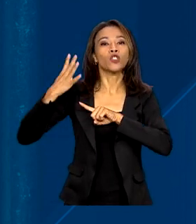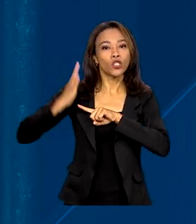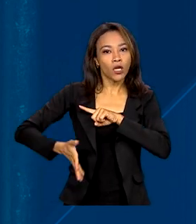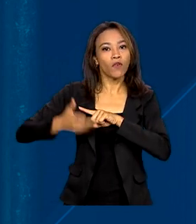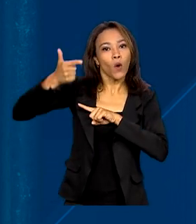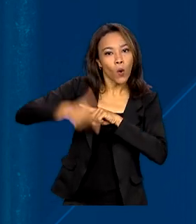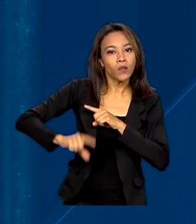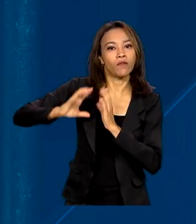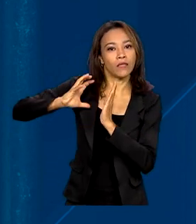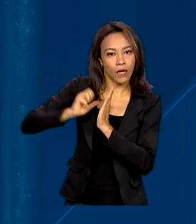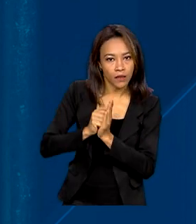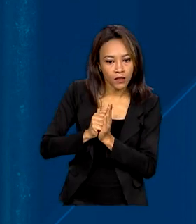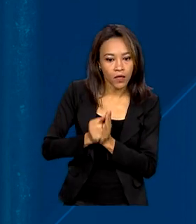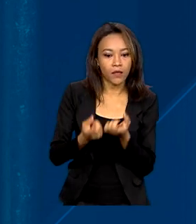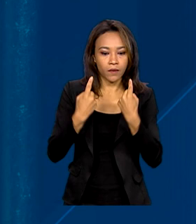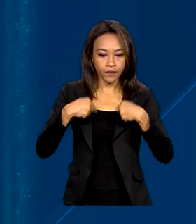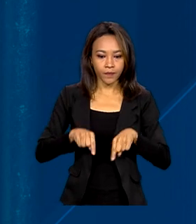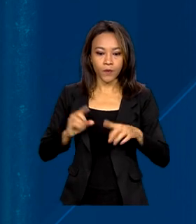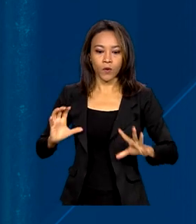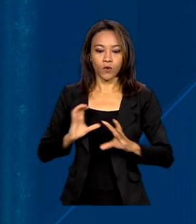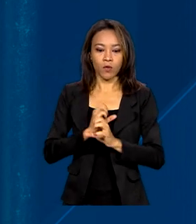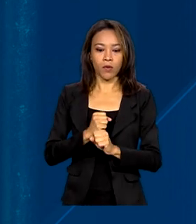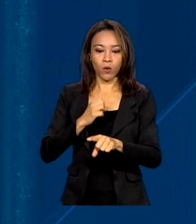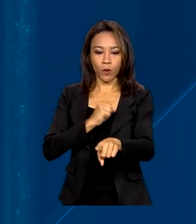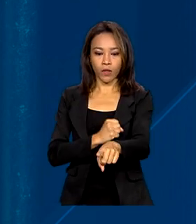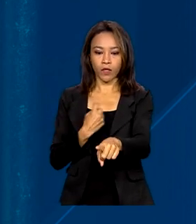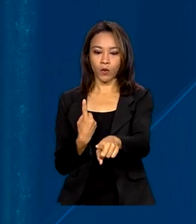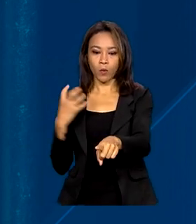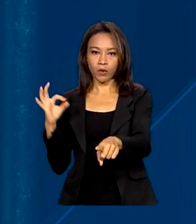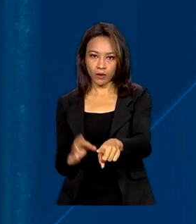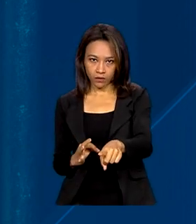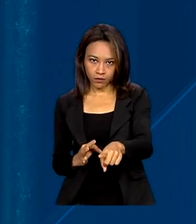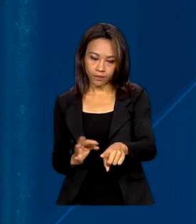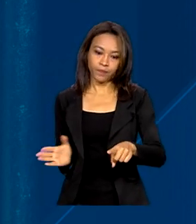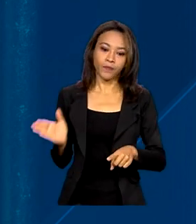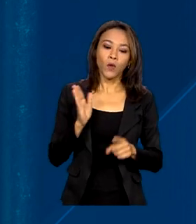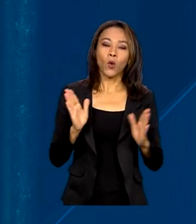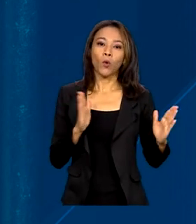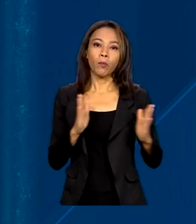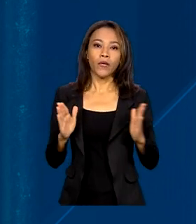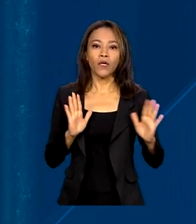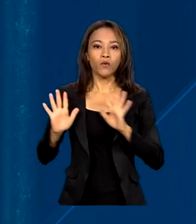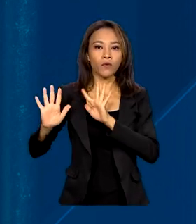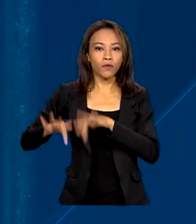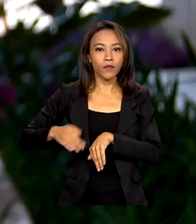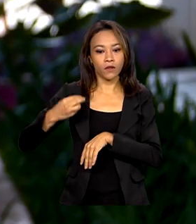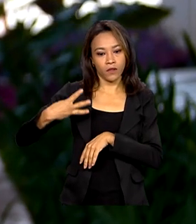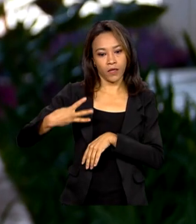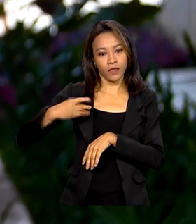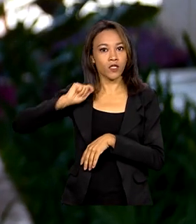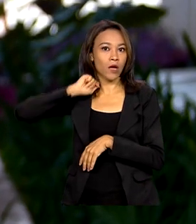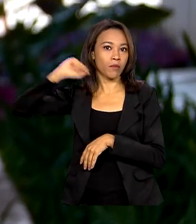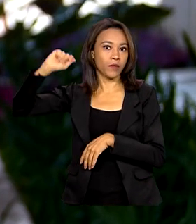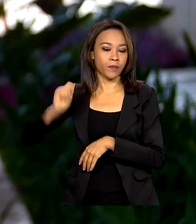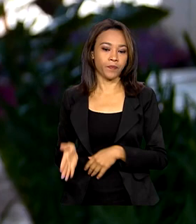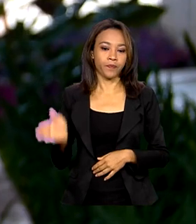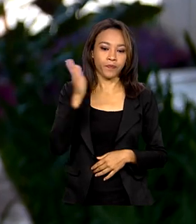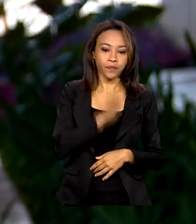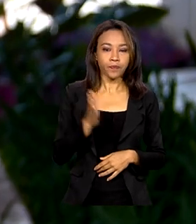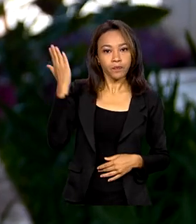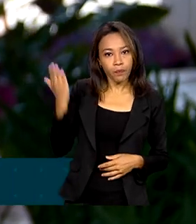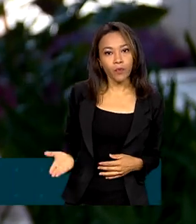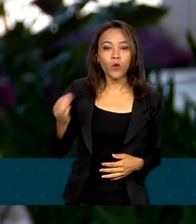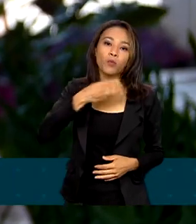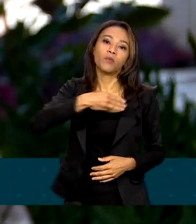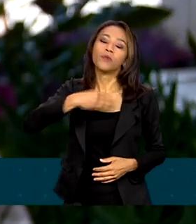recadastradas, 81% do total. O prazo termina no dia 3 de abril. O ministro Flávio Dino